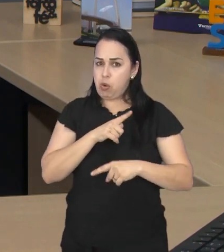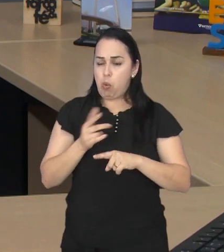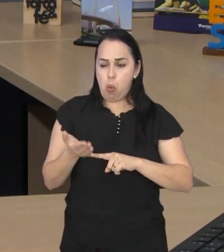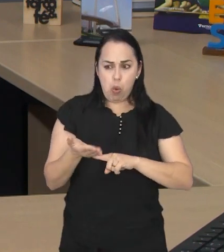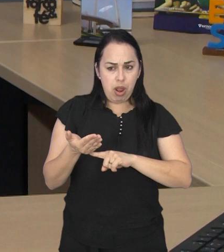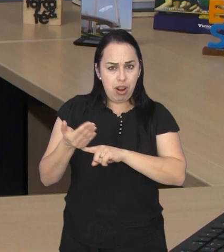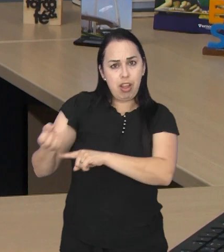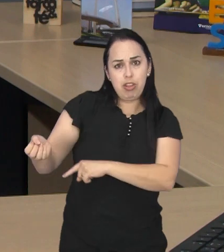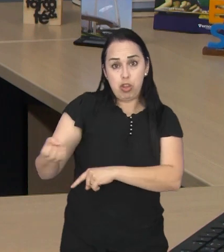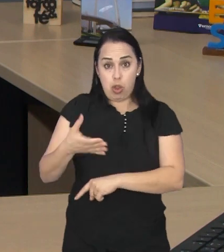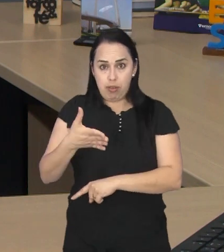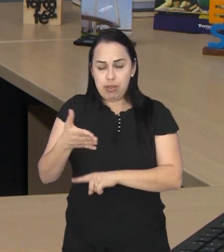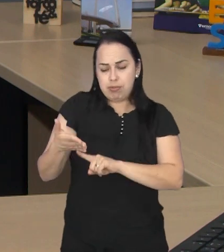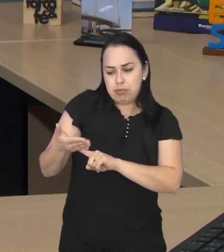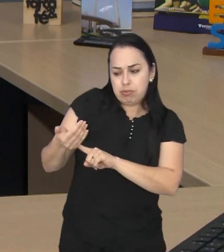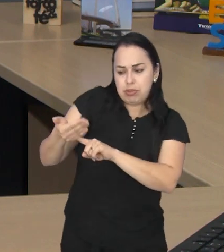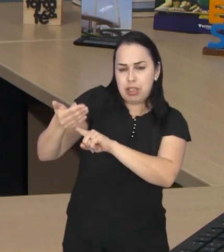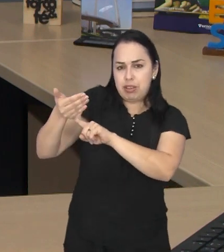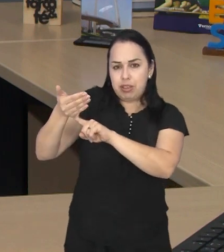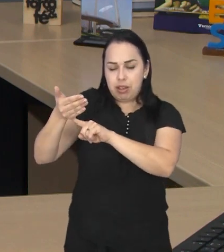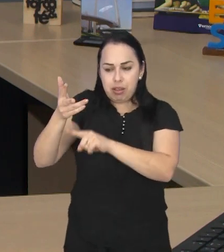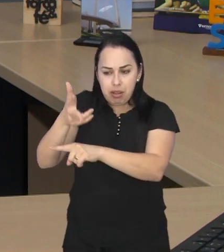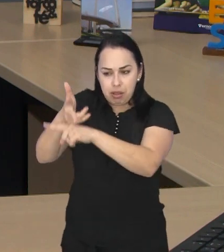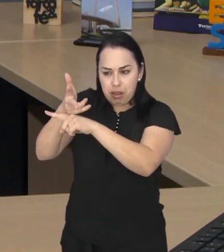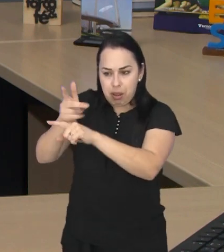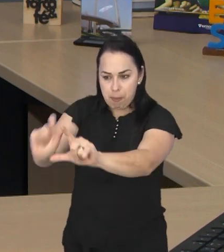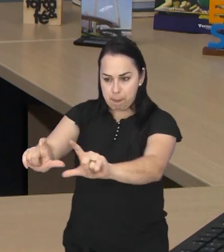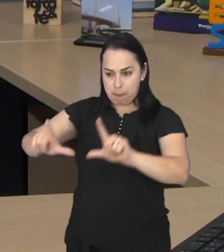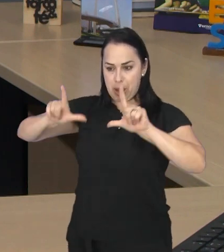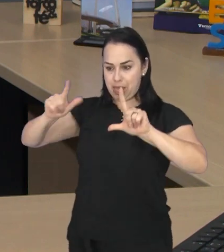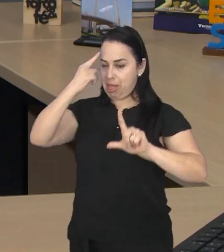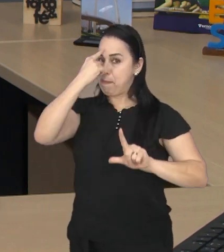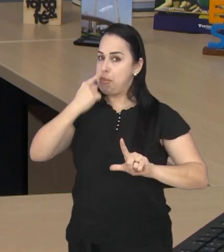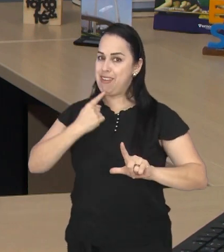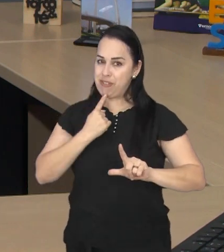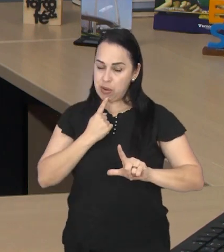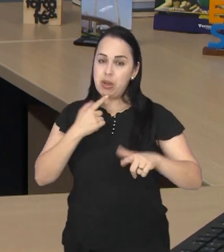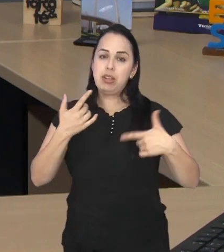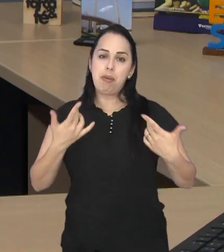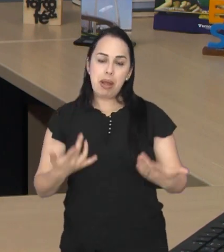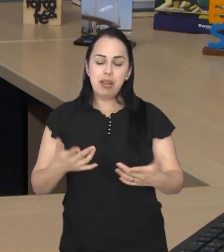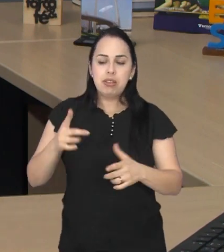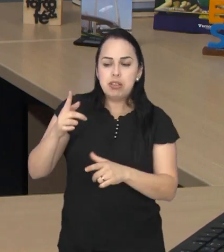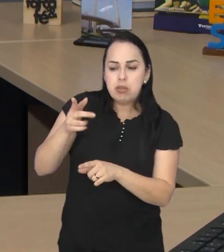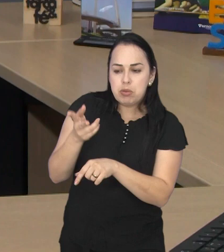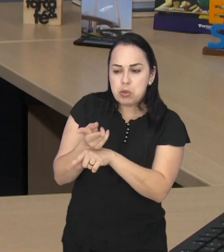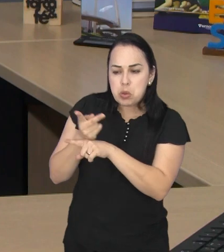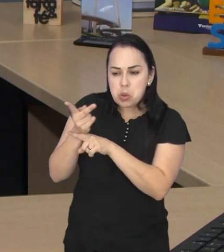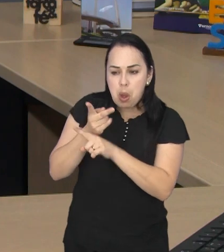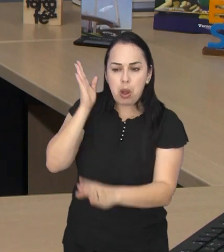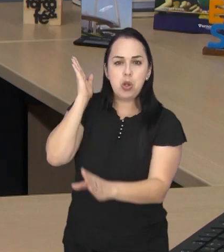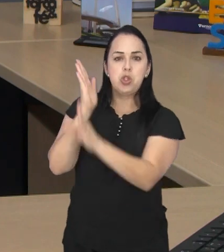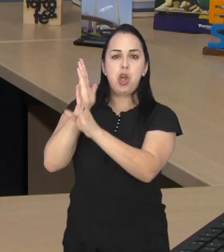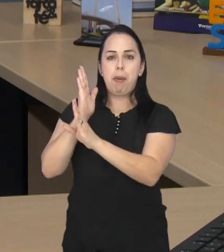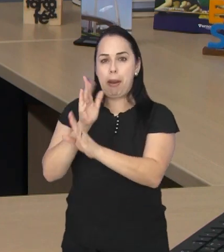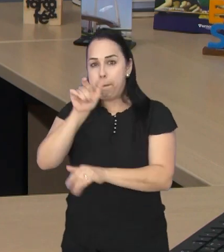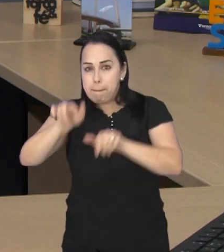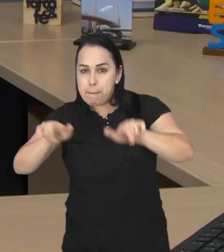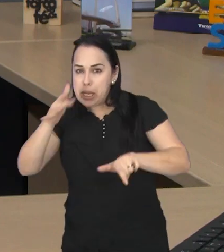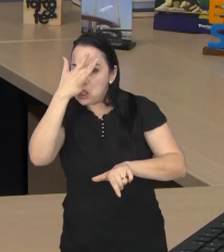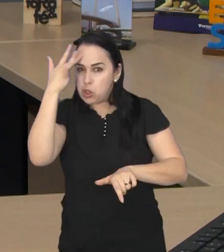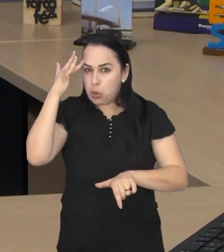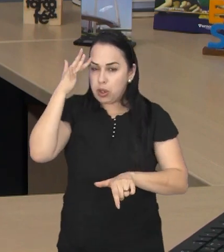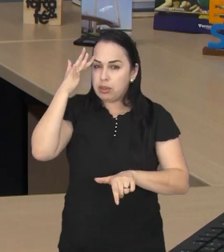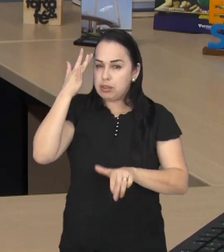com várias tecnologias, inclusive tecnologia de reconhecimento facial, no qual já nos permitiu a identificar procurados pela Justiça